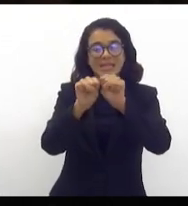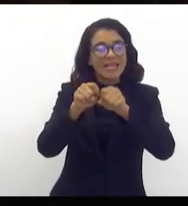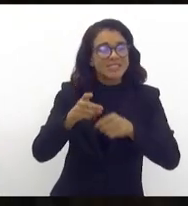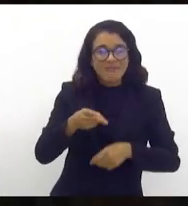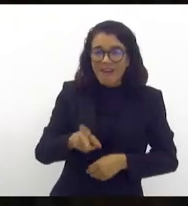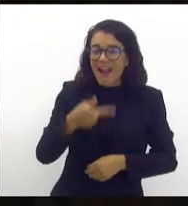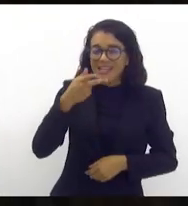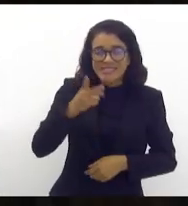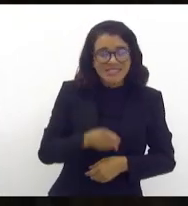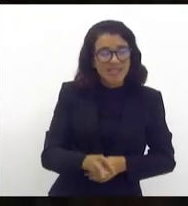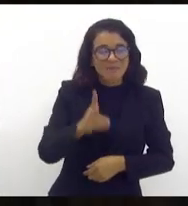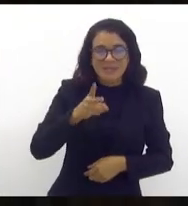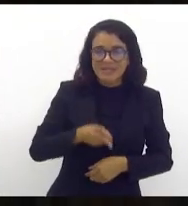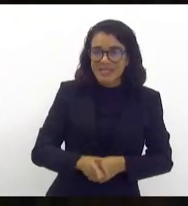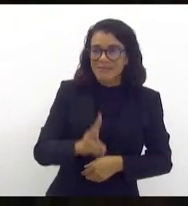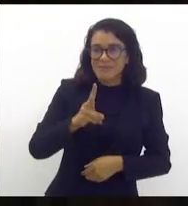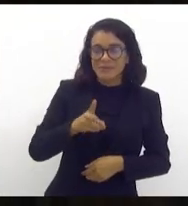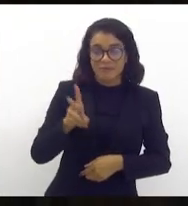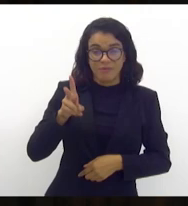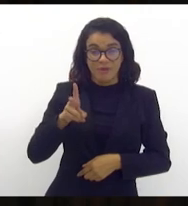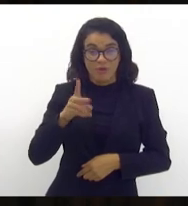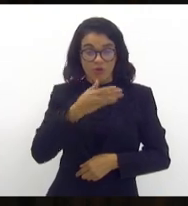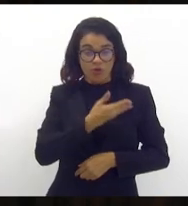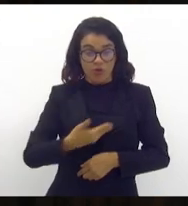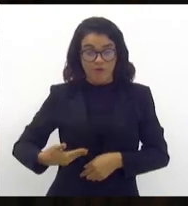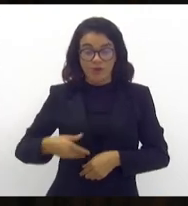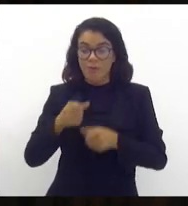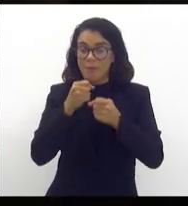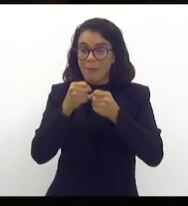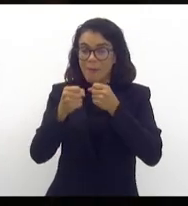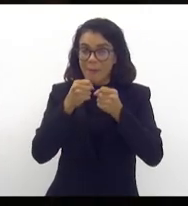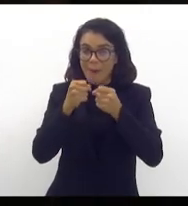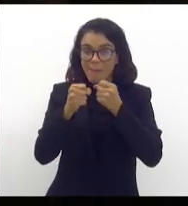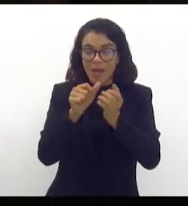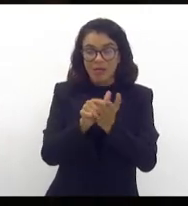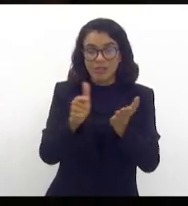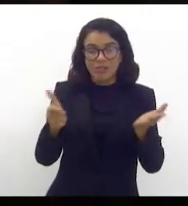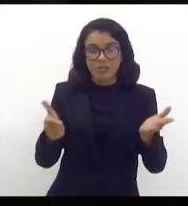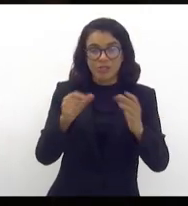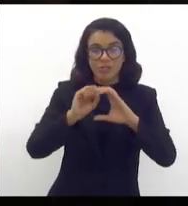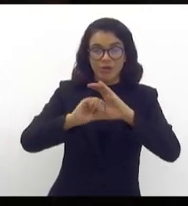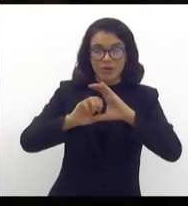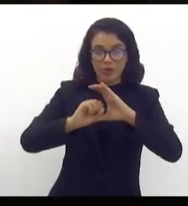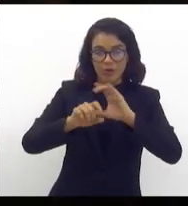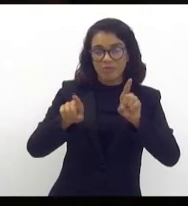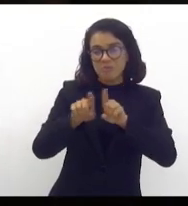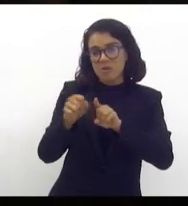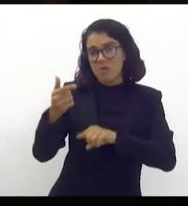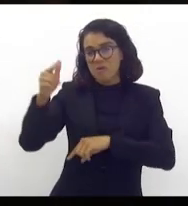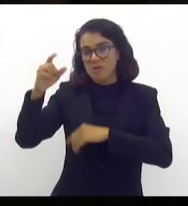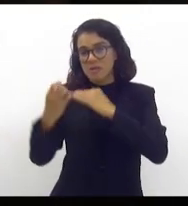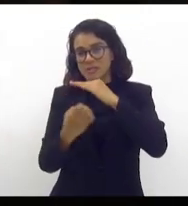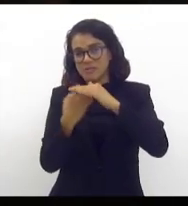sistematicamente. Deu uma entrevista ao jornal O Globo e outras emissoras,